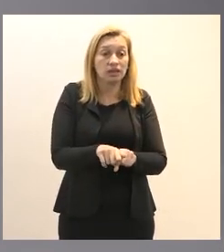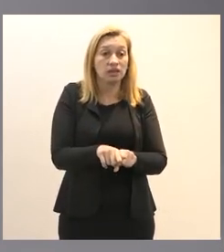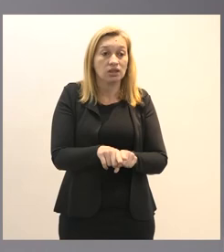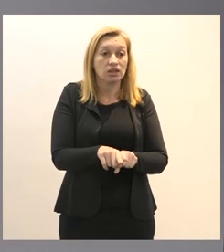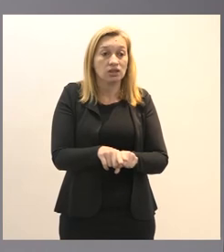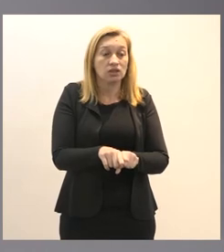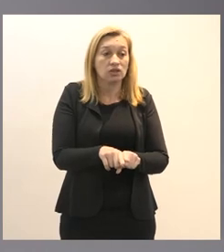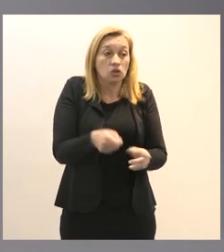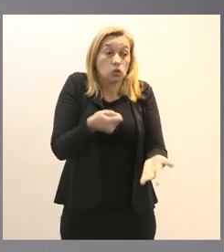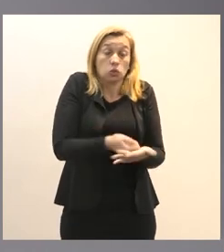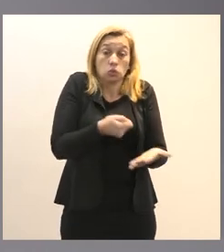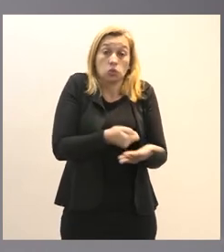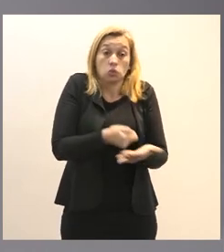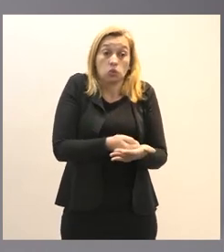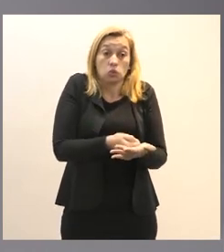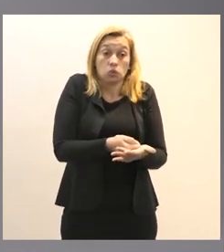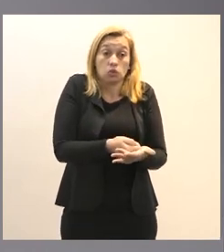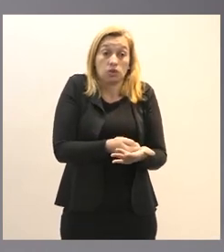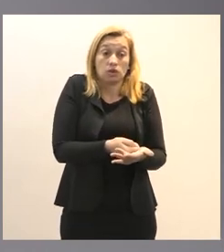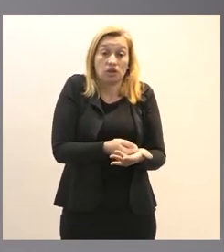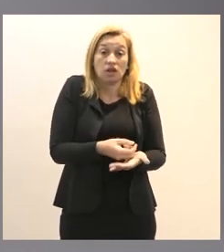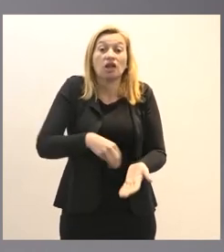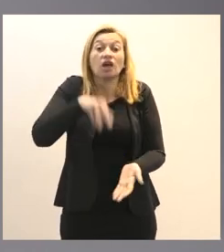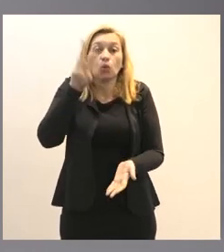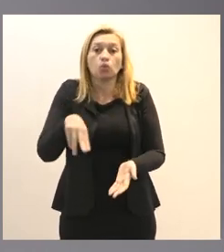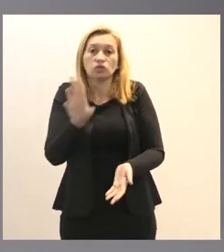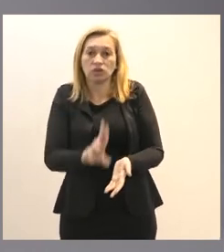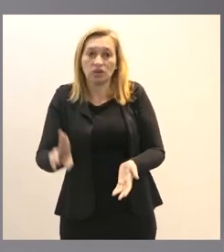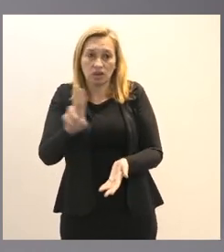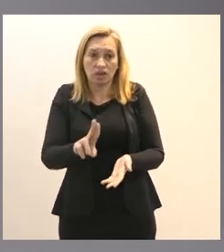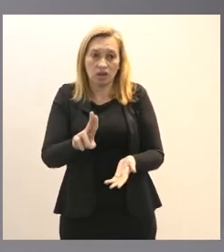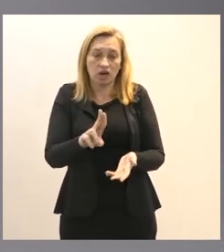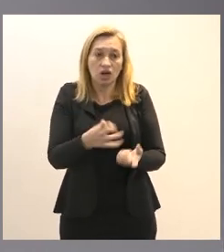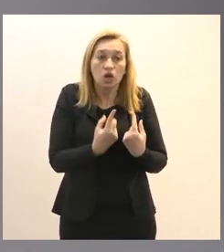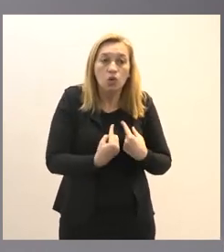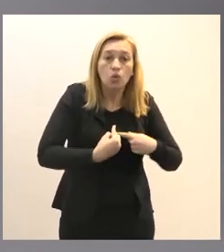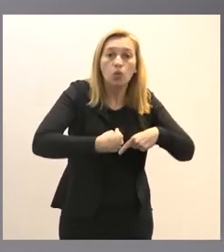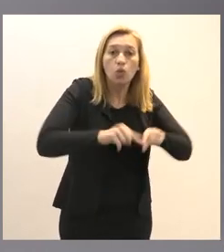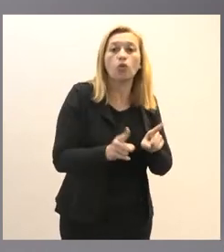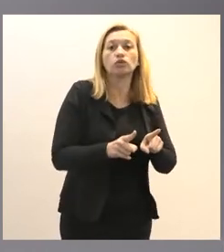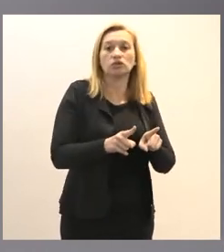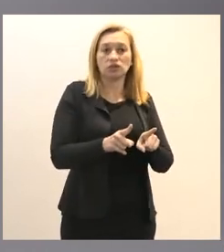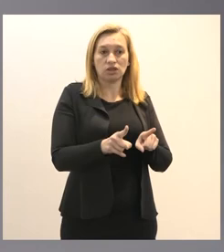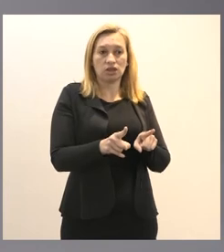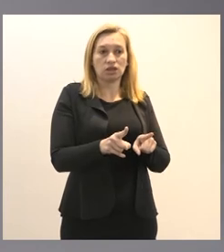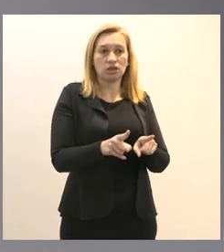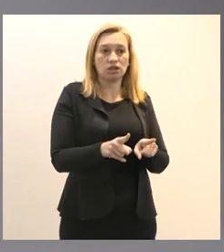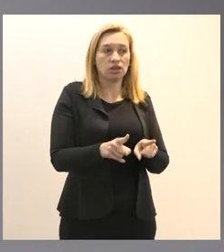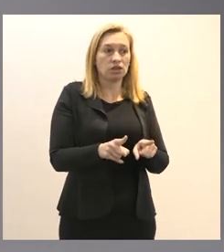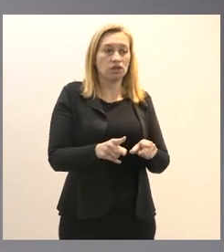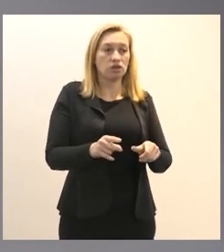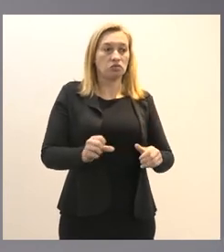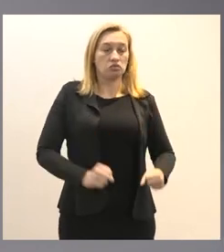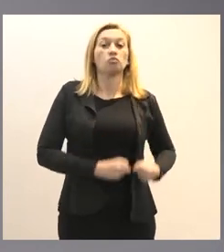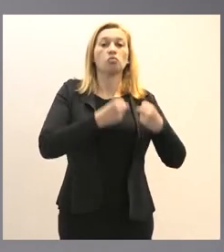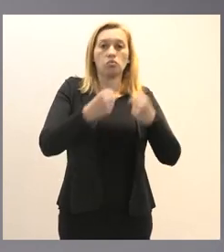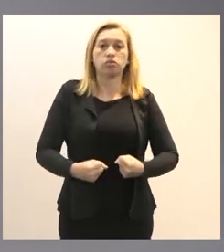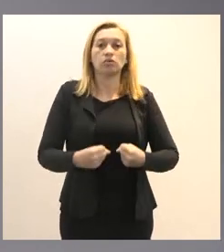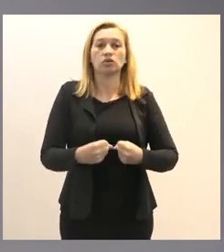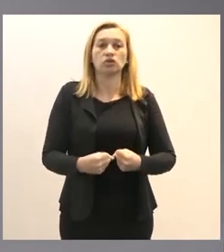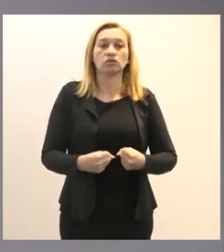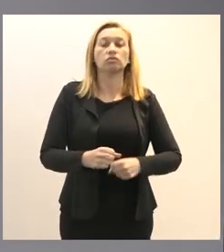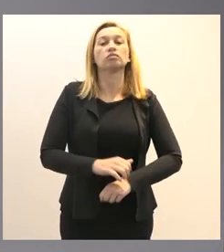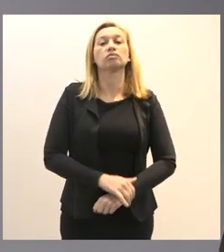a dura repressão a quem ousar enfrentar aqueles que estão no poder e tem essa